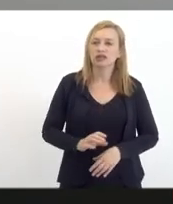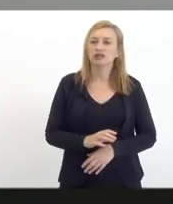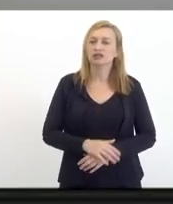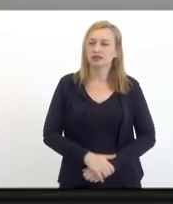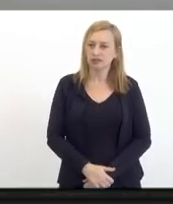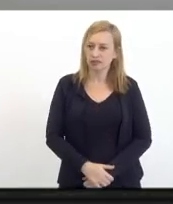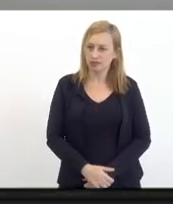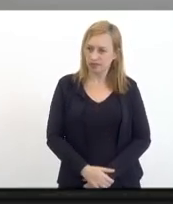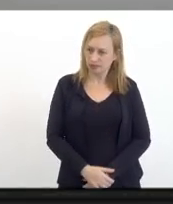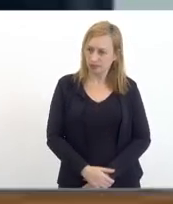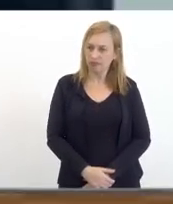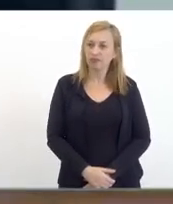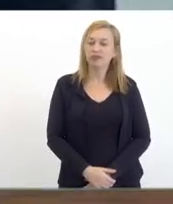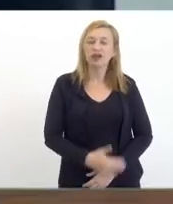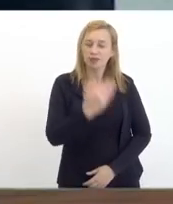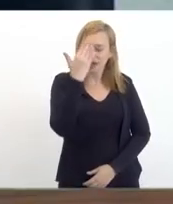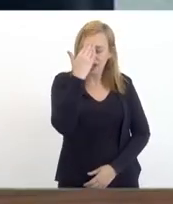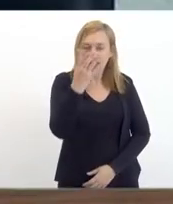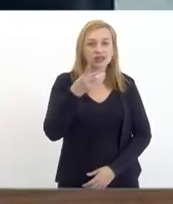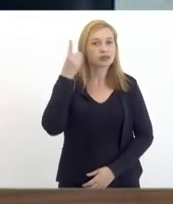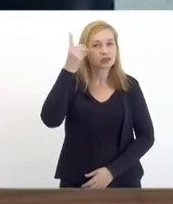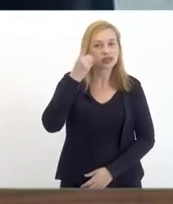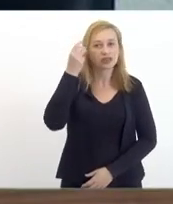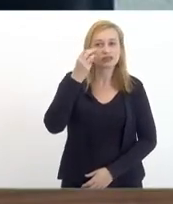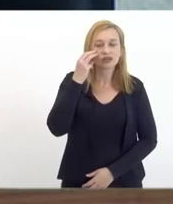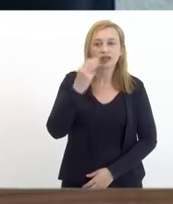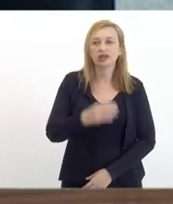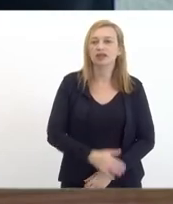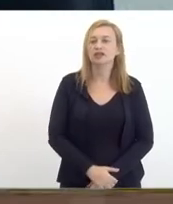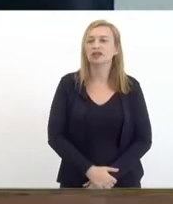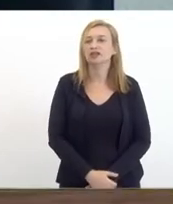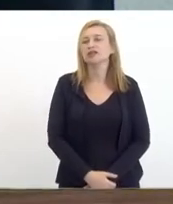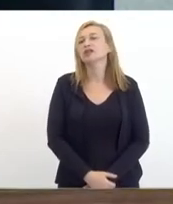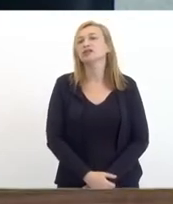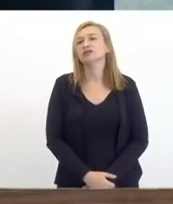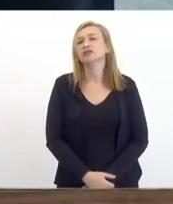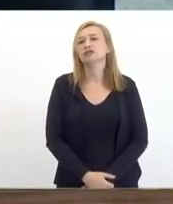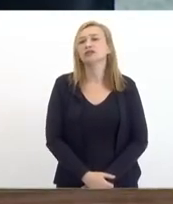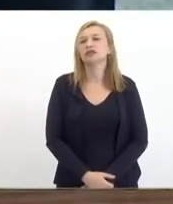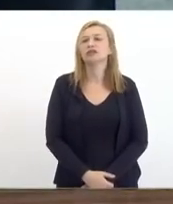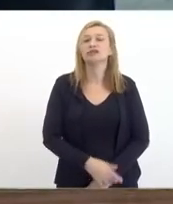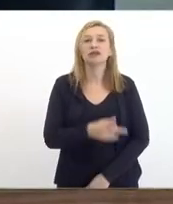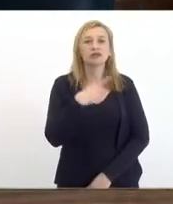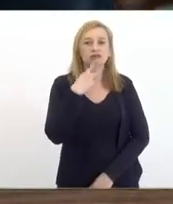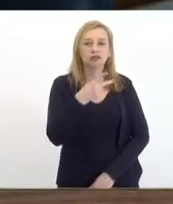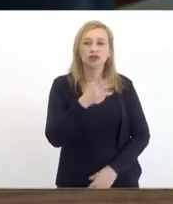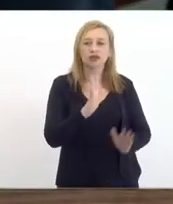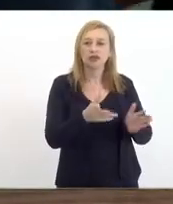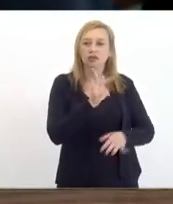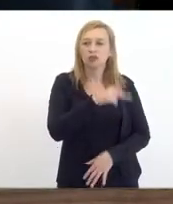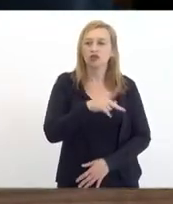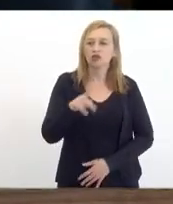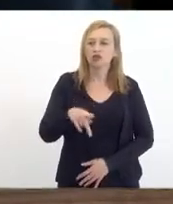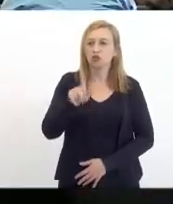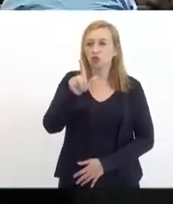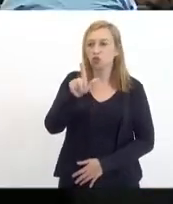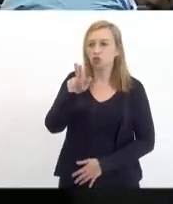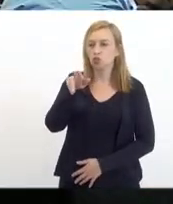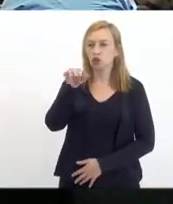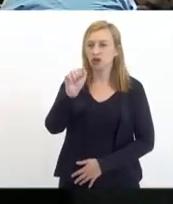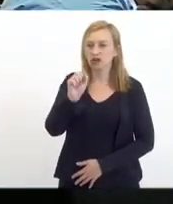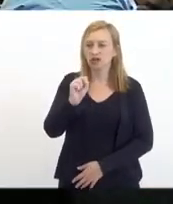deputado Valdeck quero passar a palavra ao professor Lucas por favor